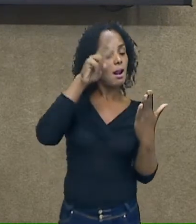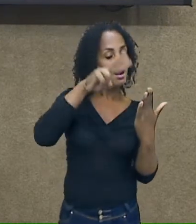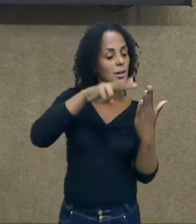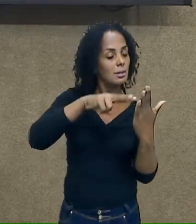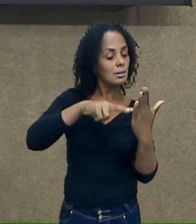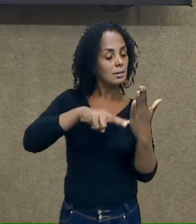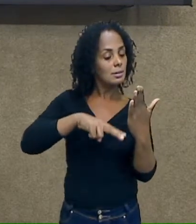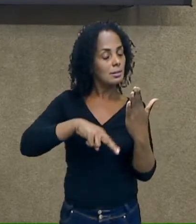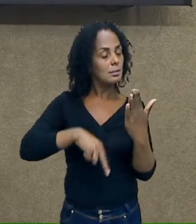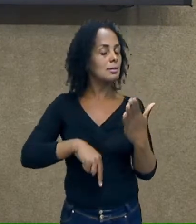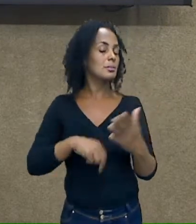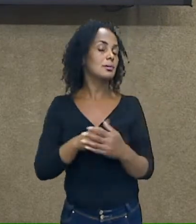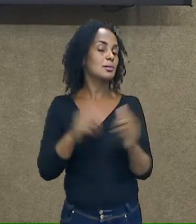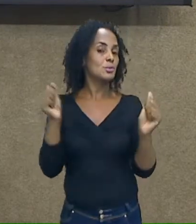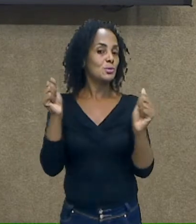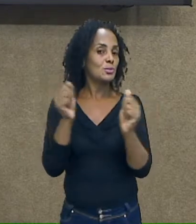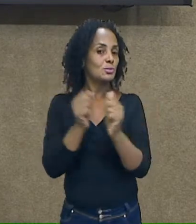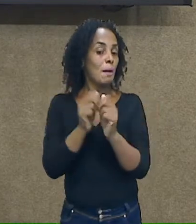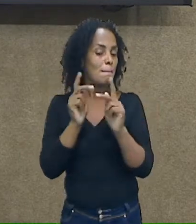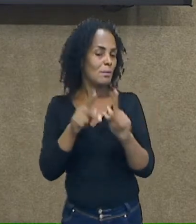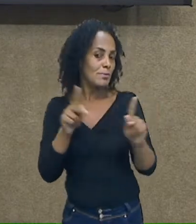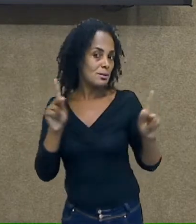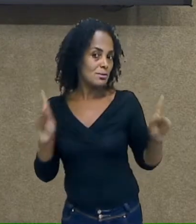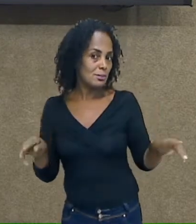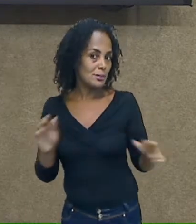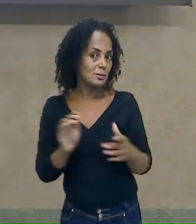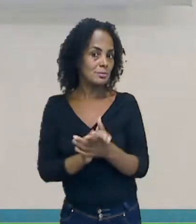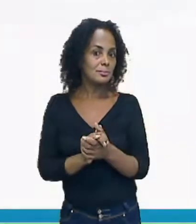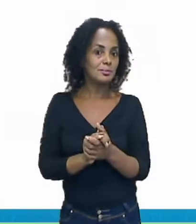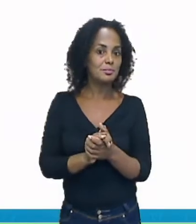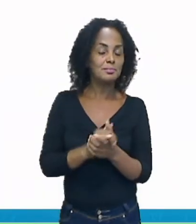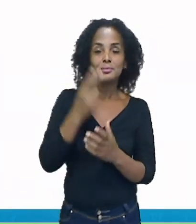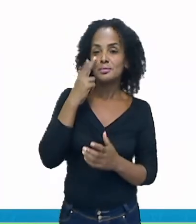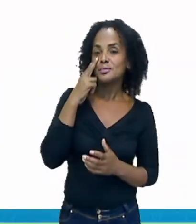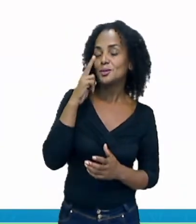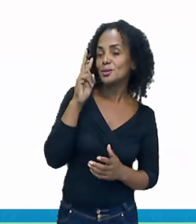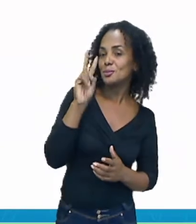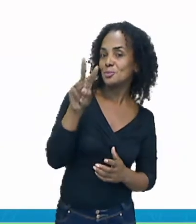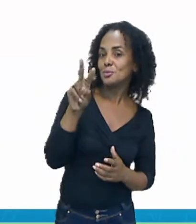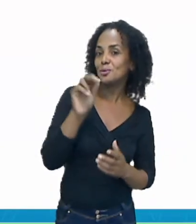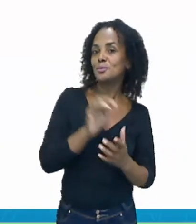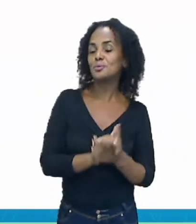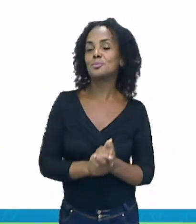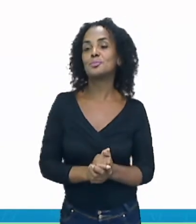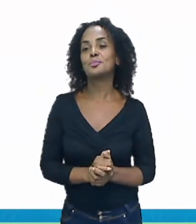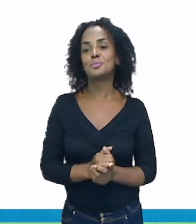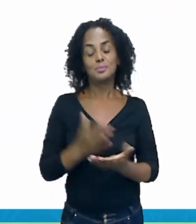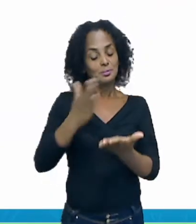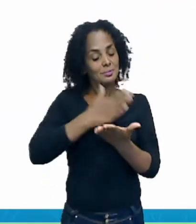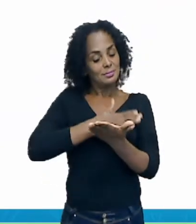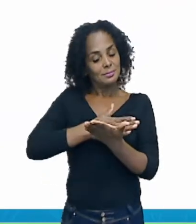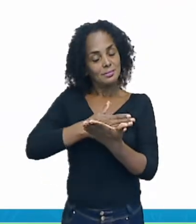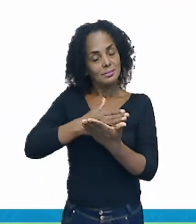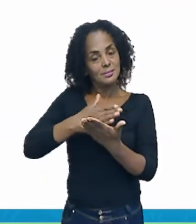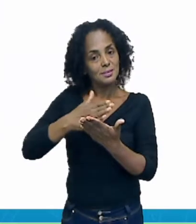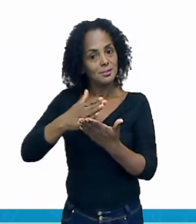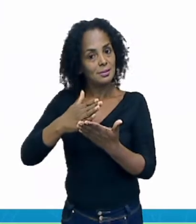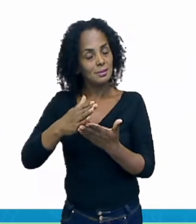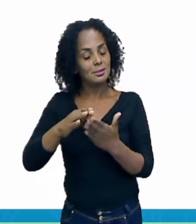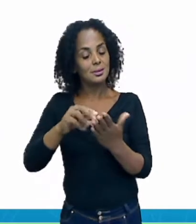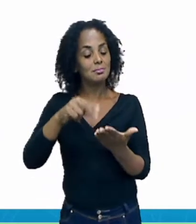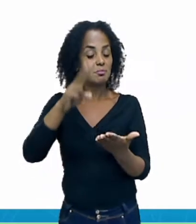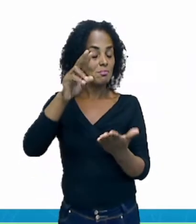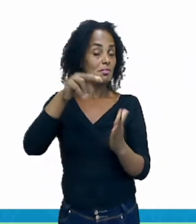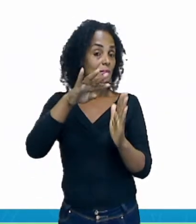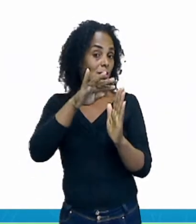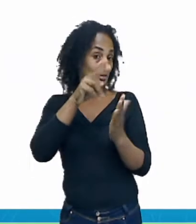alta, juntinho comigo. Então vamos lá, de olho na telinha, vamos começar a nossa leitura